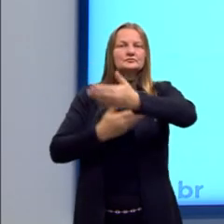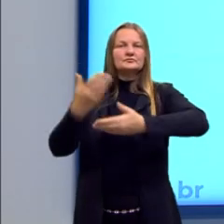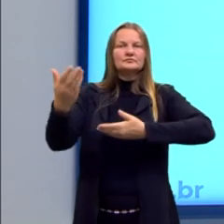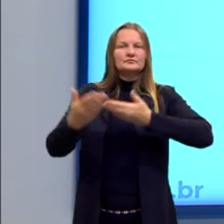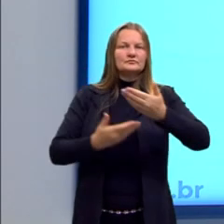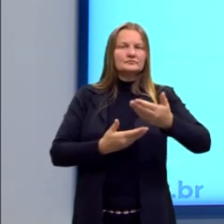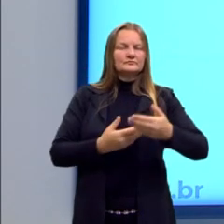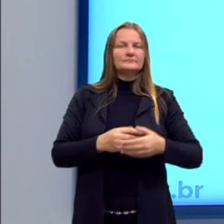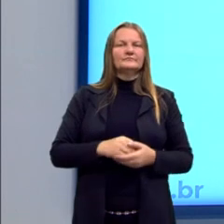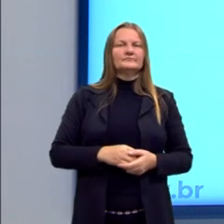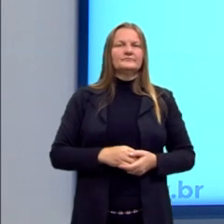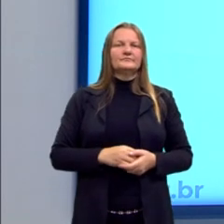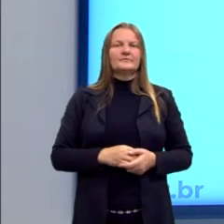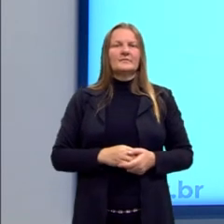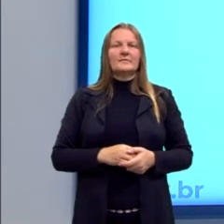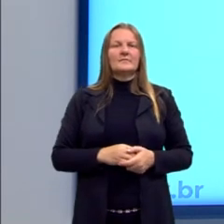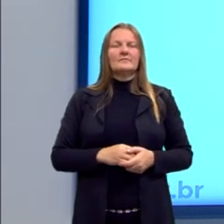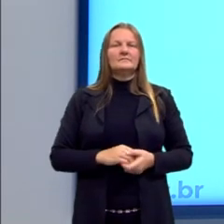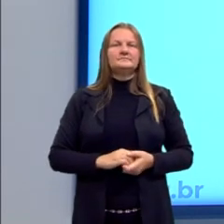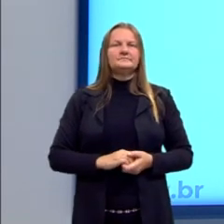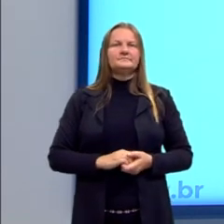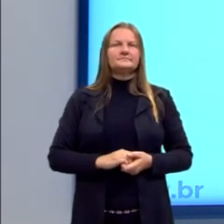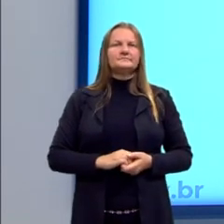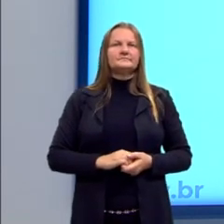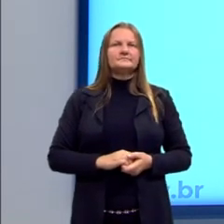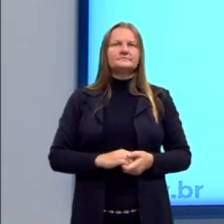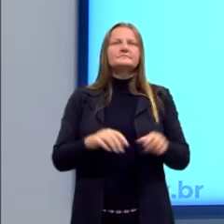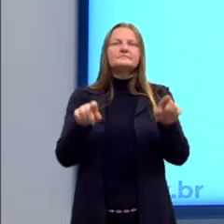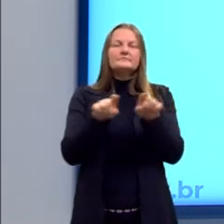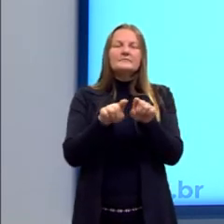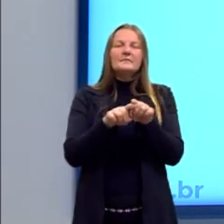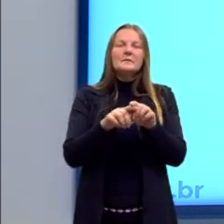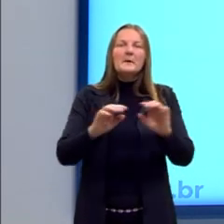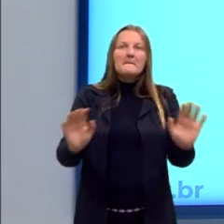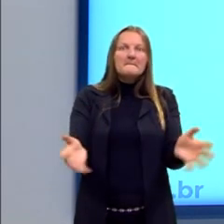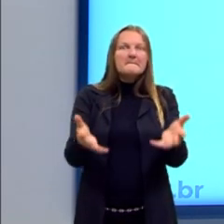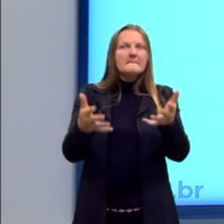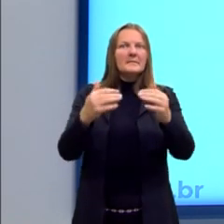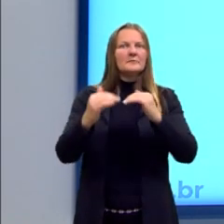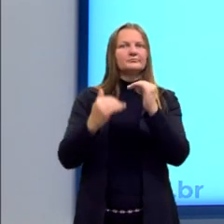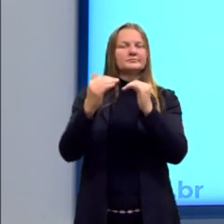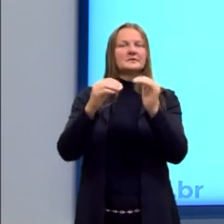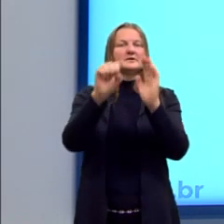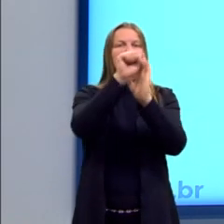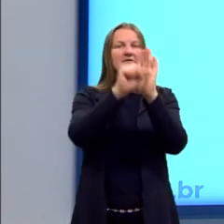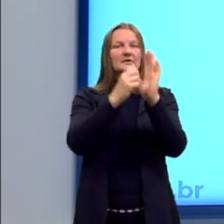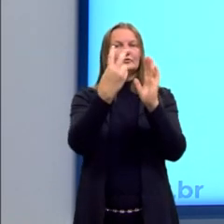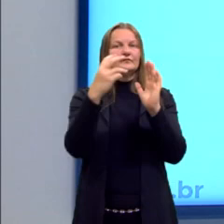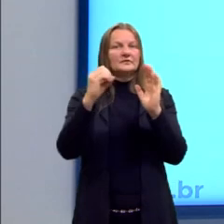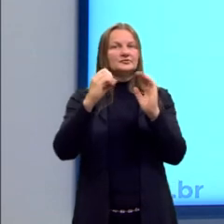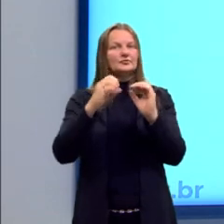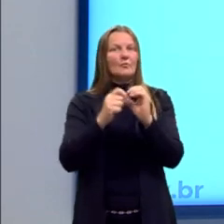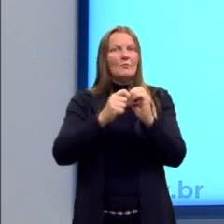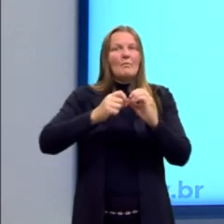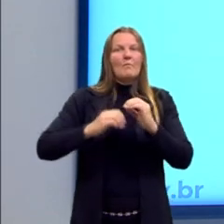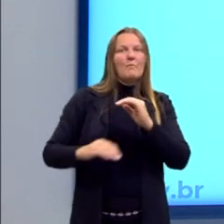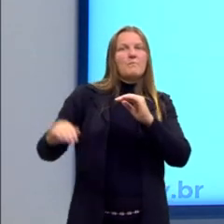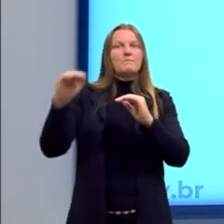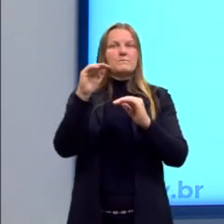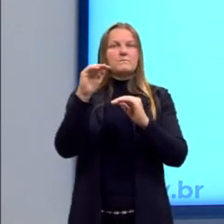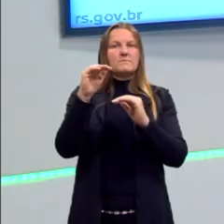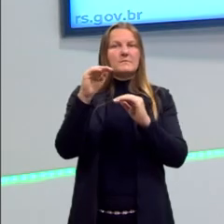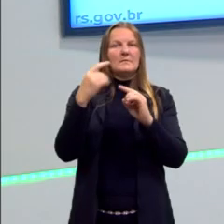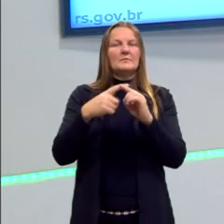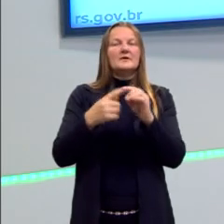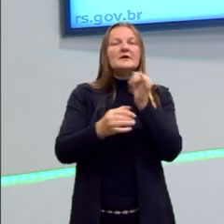do Giddens, né? As distâncias e vice-versa, né? Ela se intensifica, então, a partir do século XX. A partir do século XX, com o